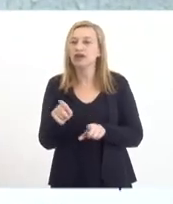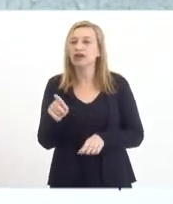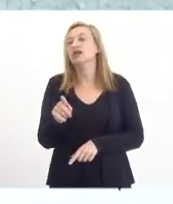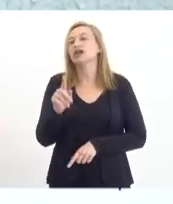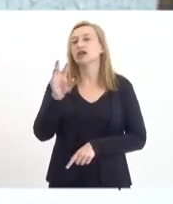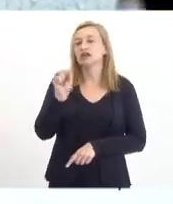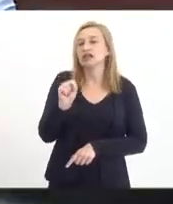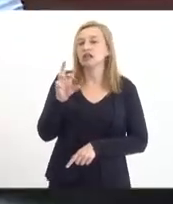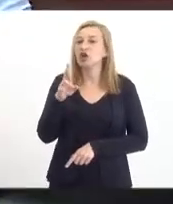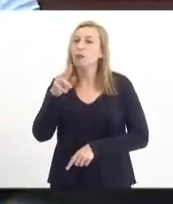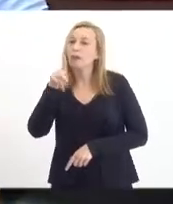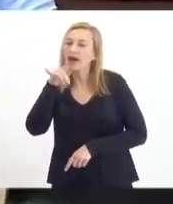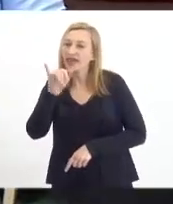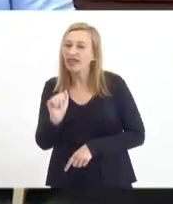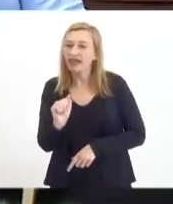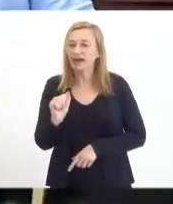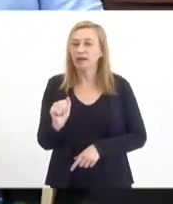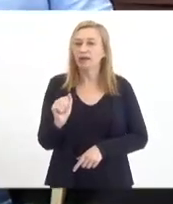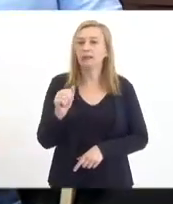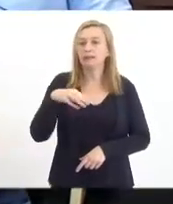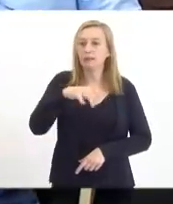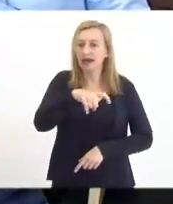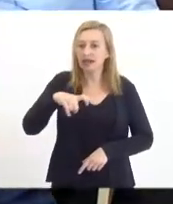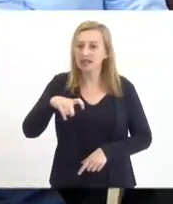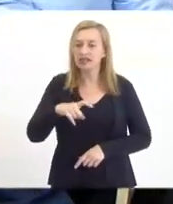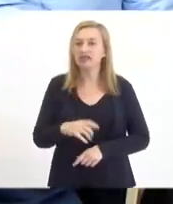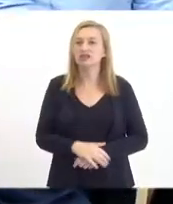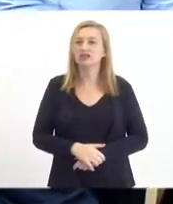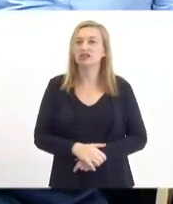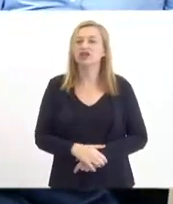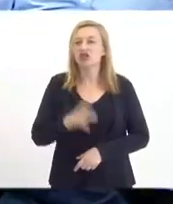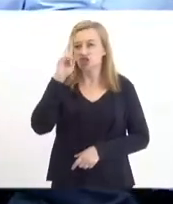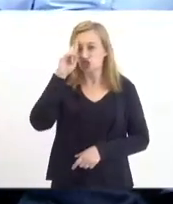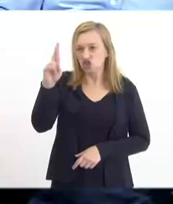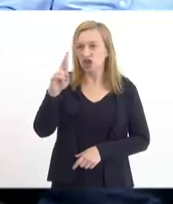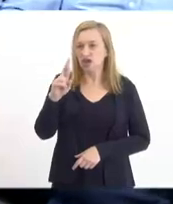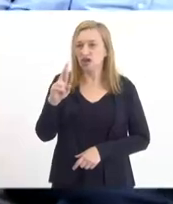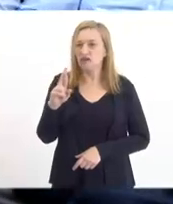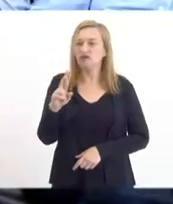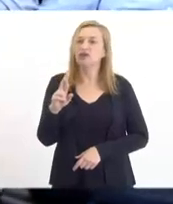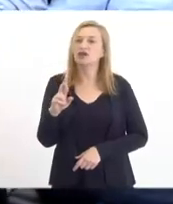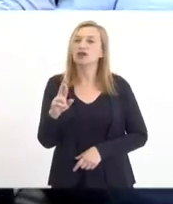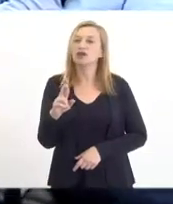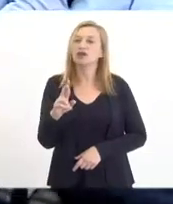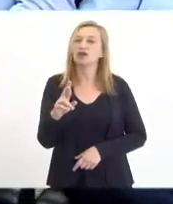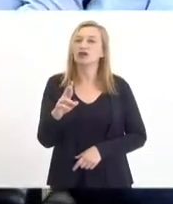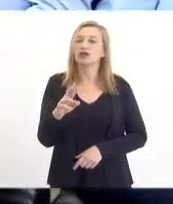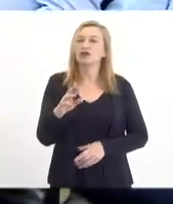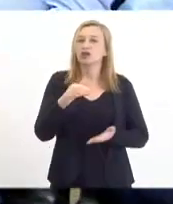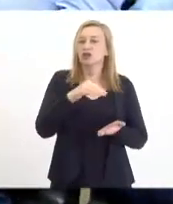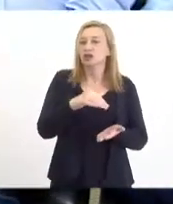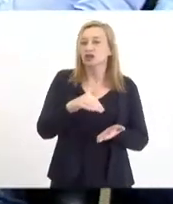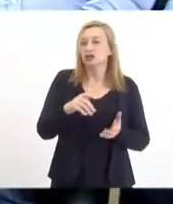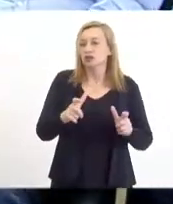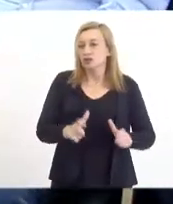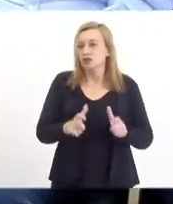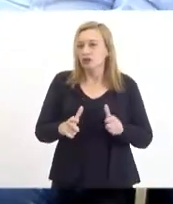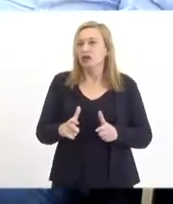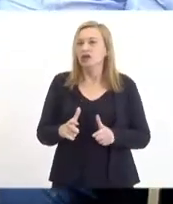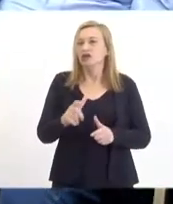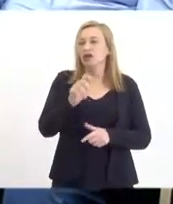Max, saudar Márcio Pinheiro, chefe do Departamento de Promoção Comercial da Engeprom,